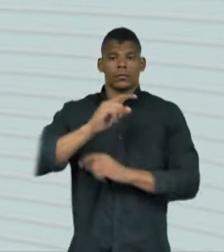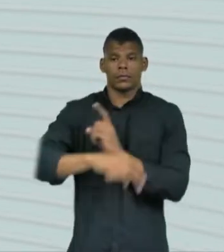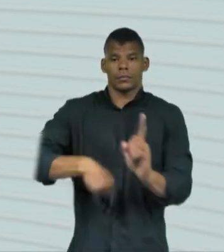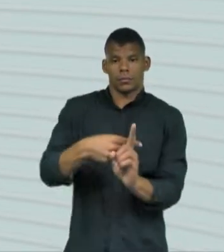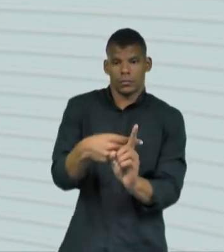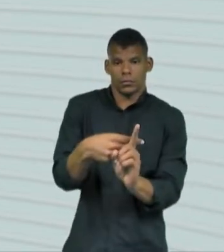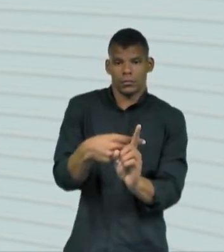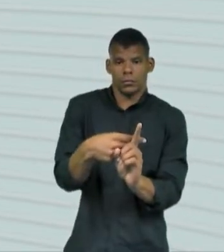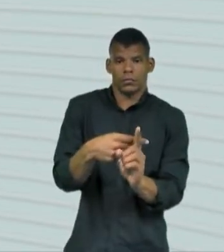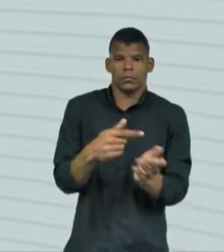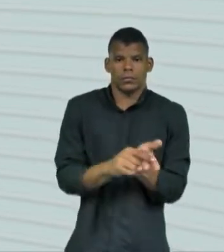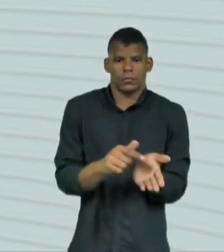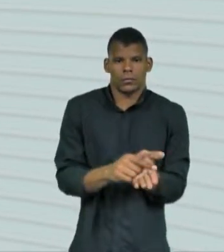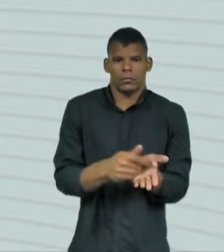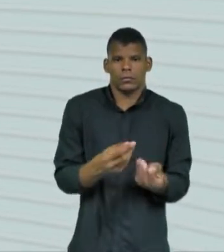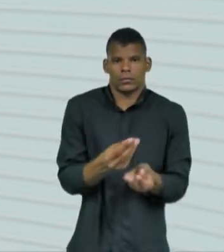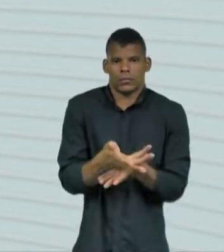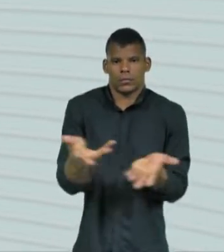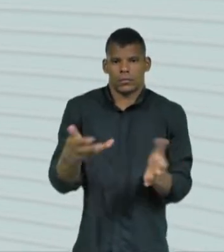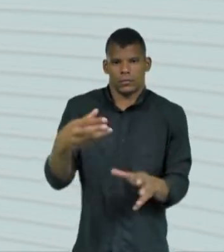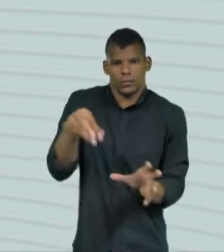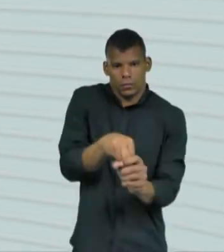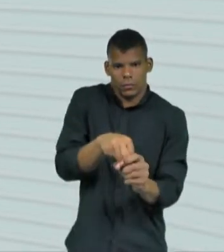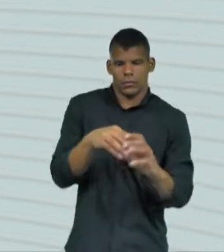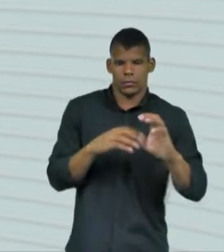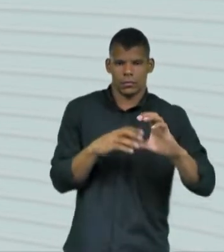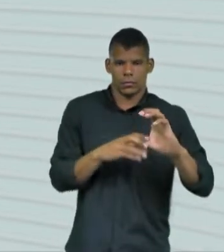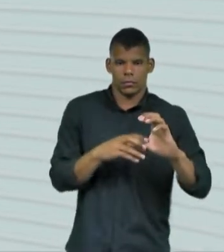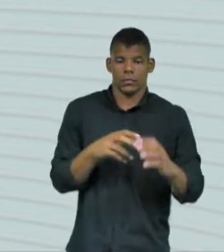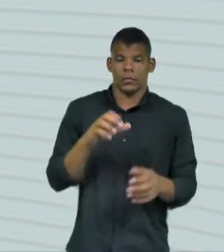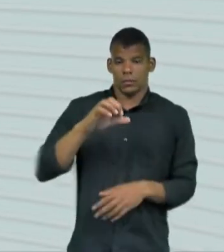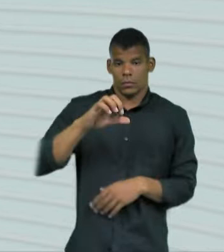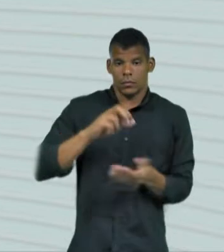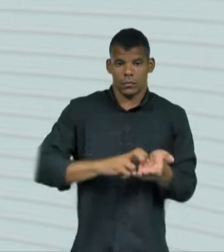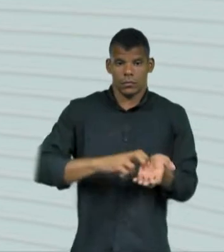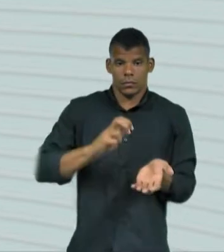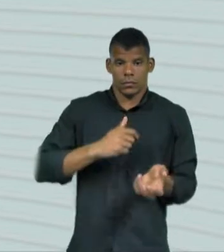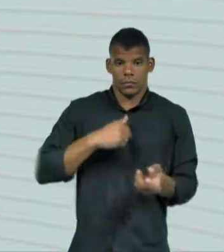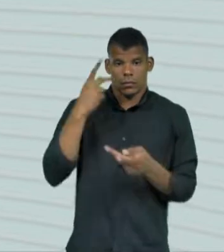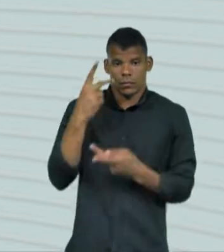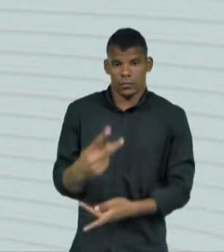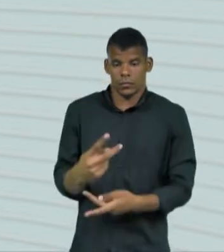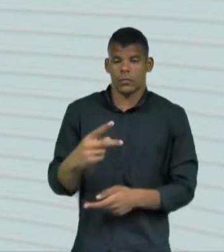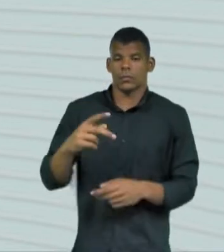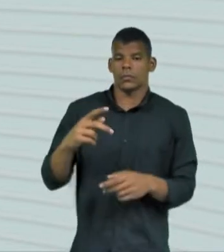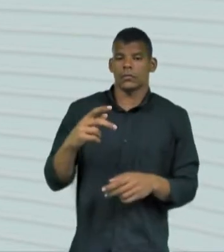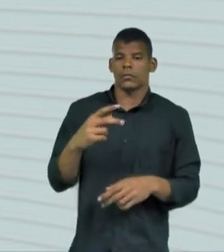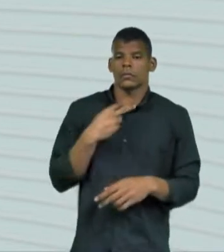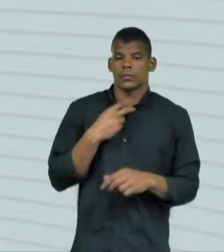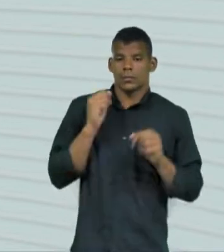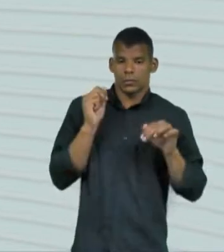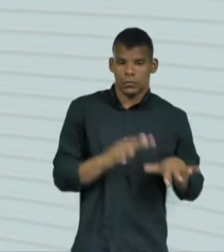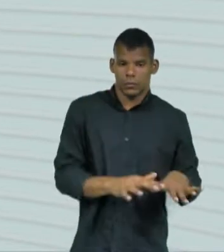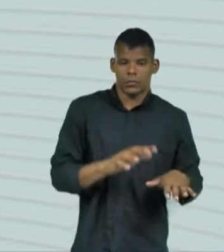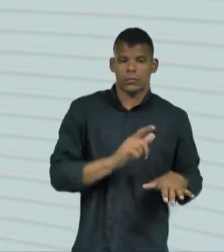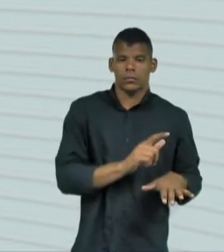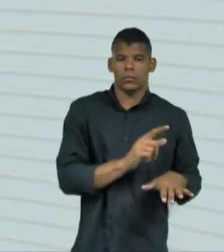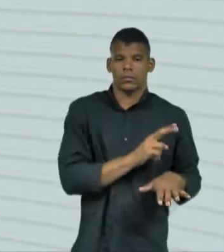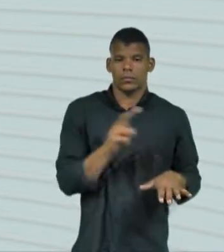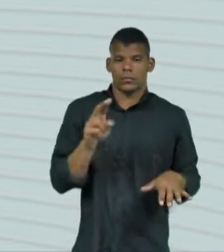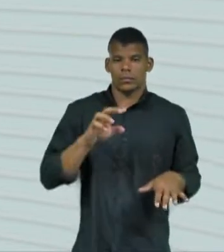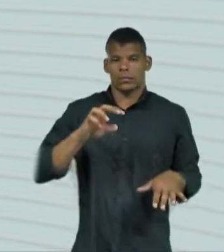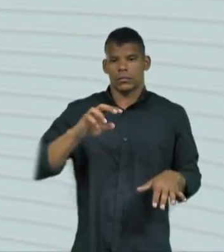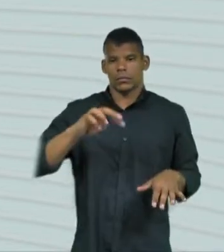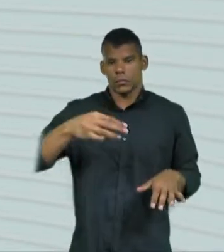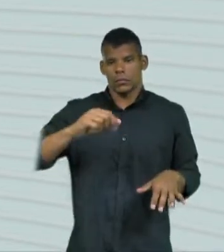panfletagem no campus do Itaperi. Às nove horas, visita a ocupação Carlos Marighella. À tarde, participa de